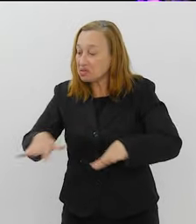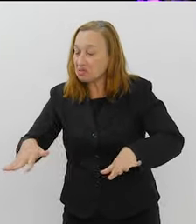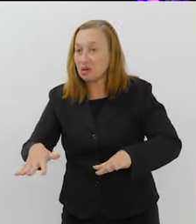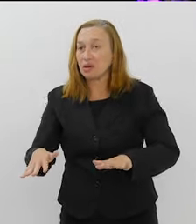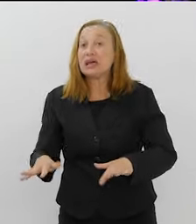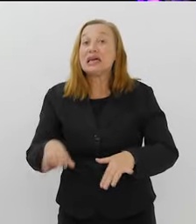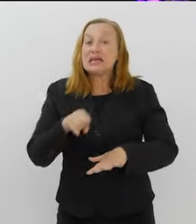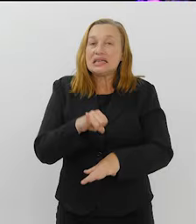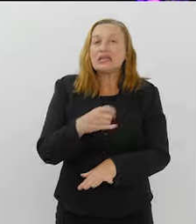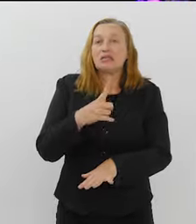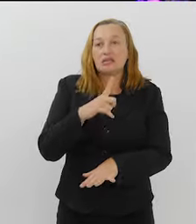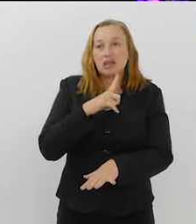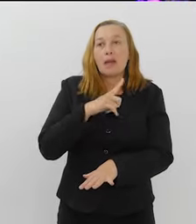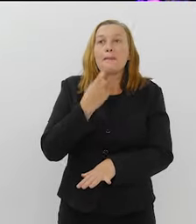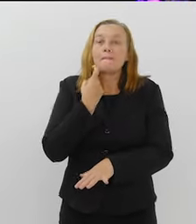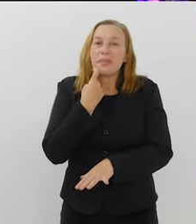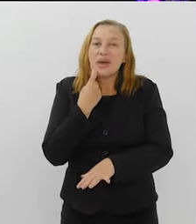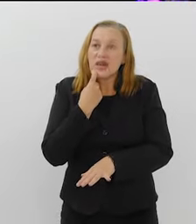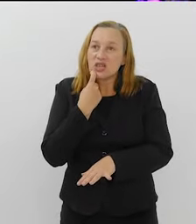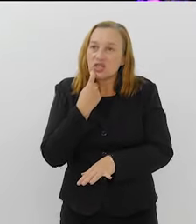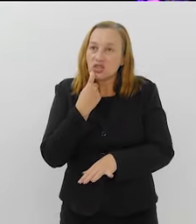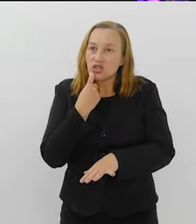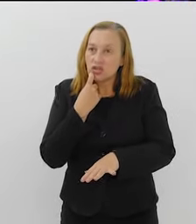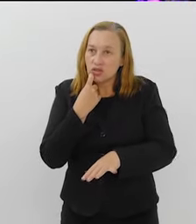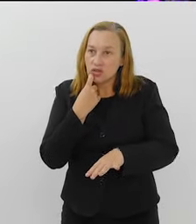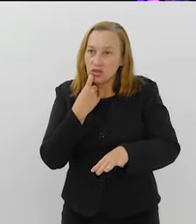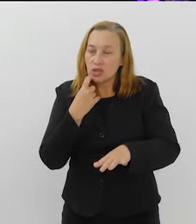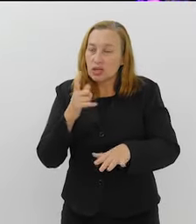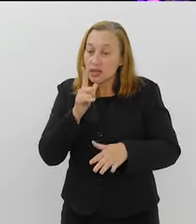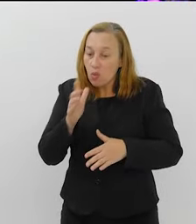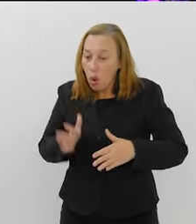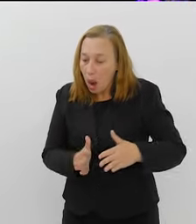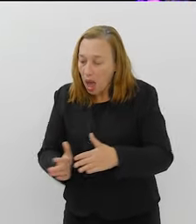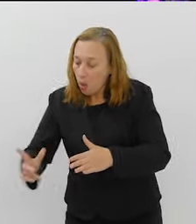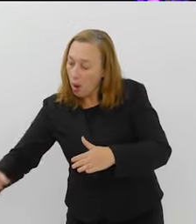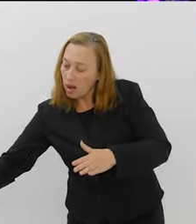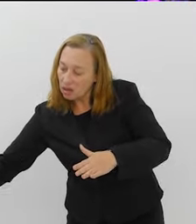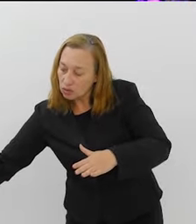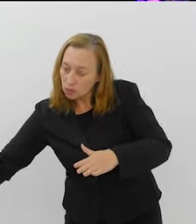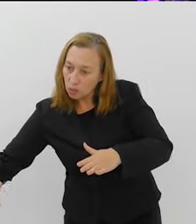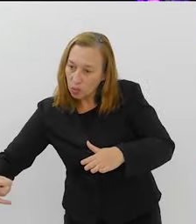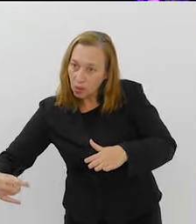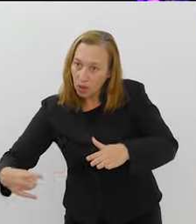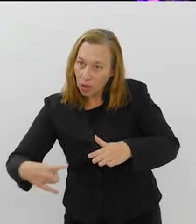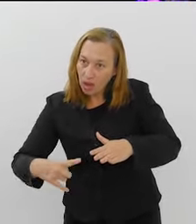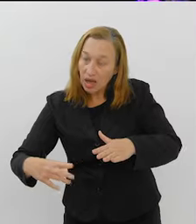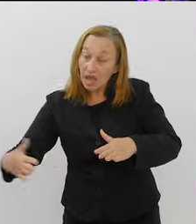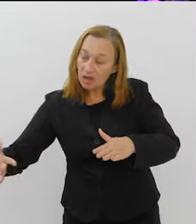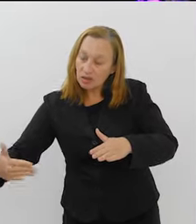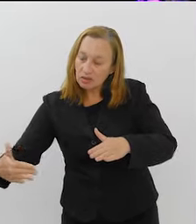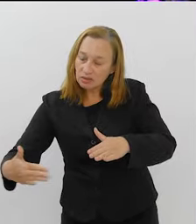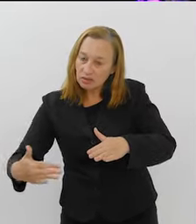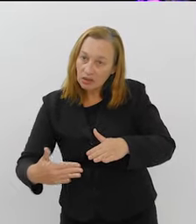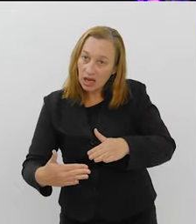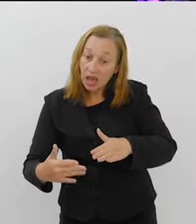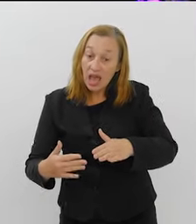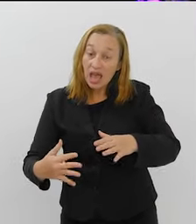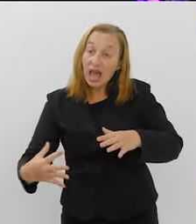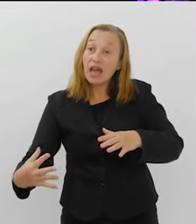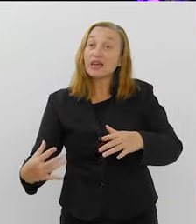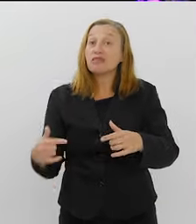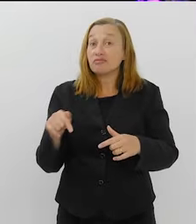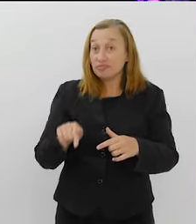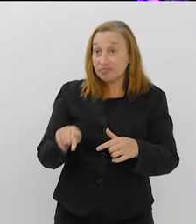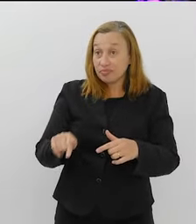disso, se há peixes que adentram pelas Lagoas para se alimentar, eles vão se alimentar de peixes menores que estão ali sofrendo